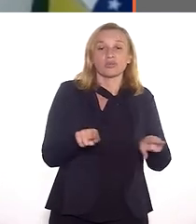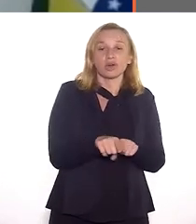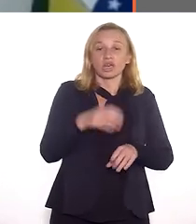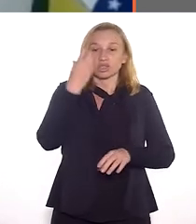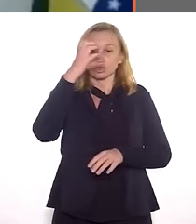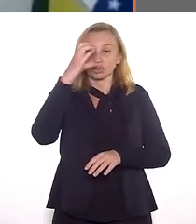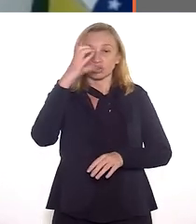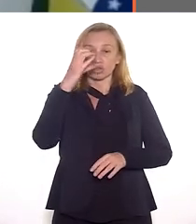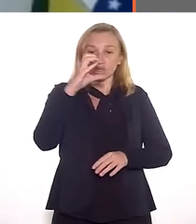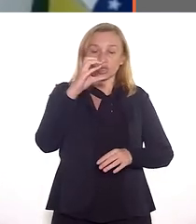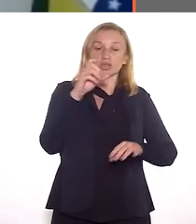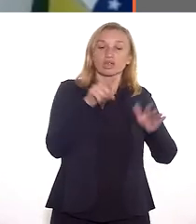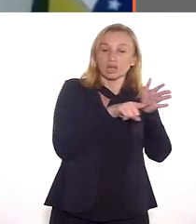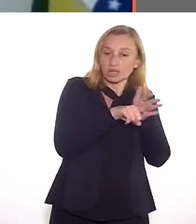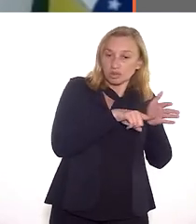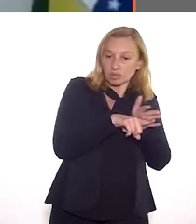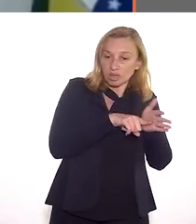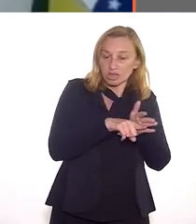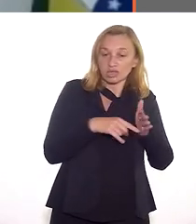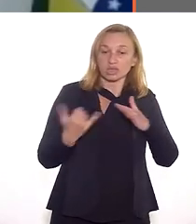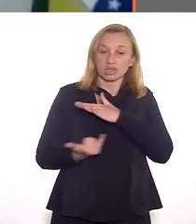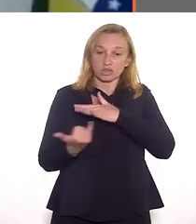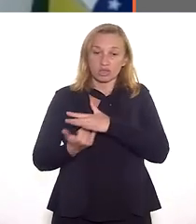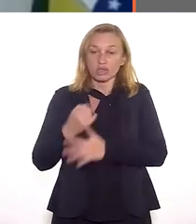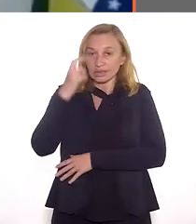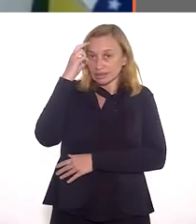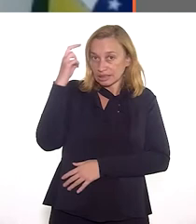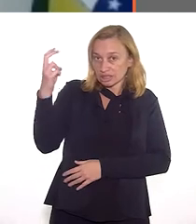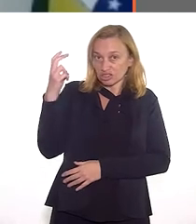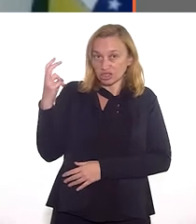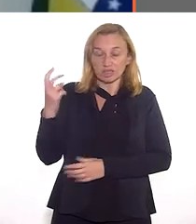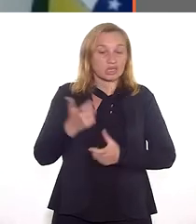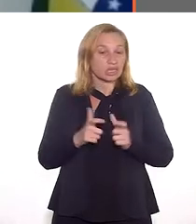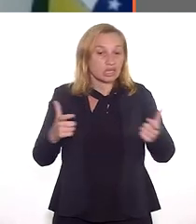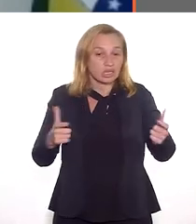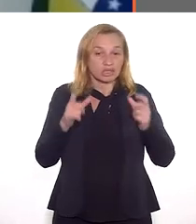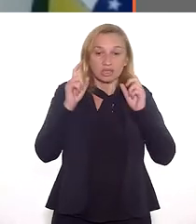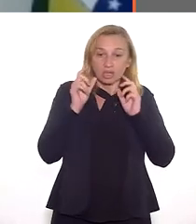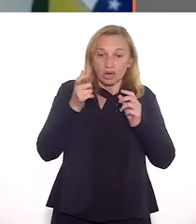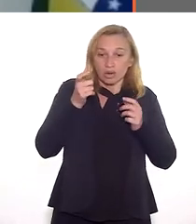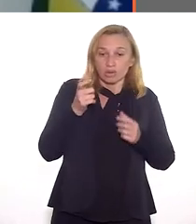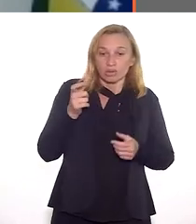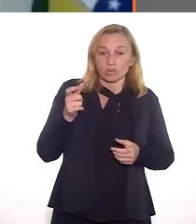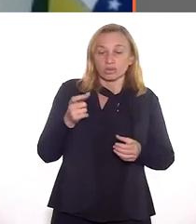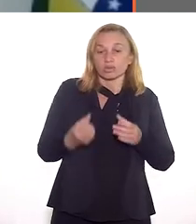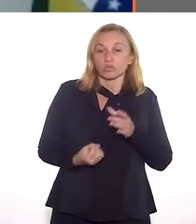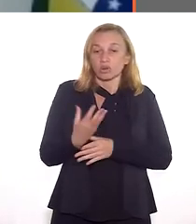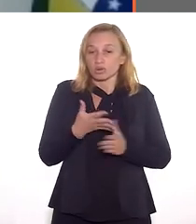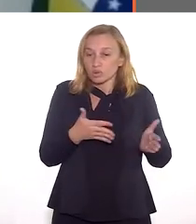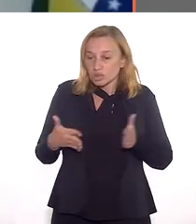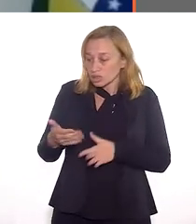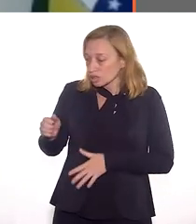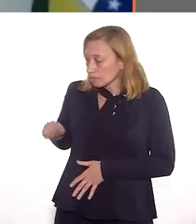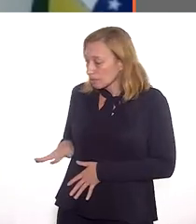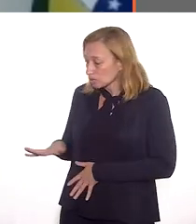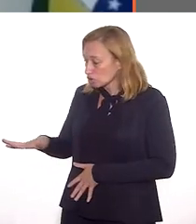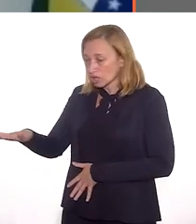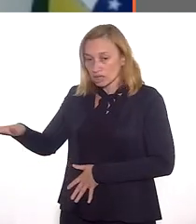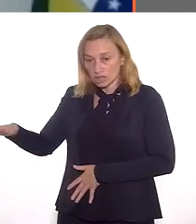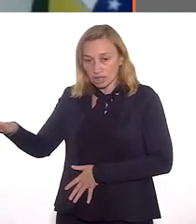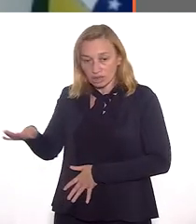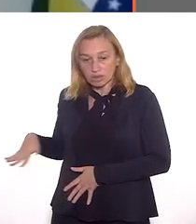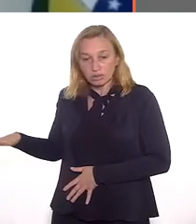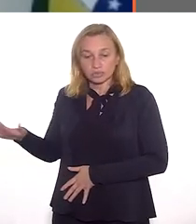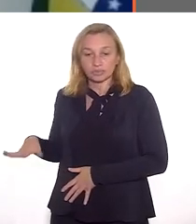As instituições de ciência e pesquisa, porque elas têm também uma inteligência acumulada, uma reflexão produzida sobre os